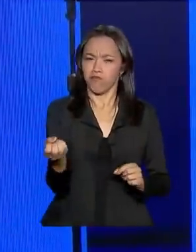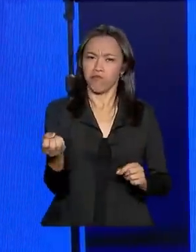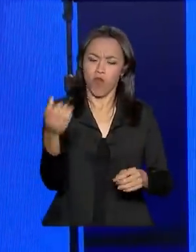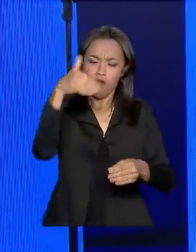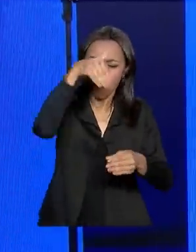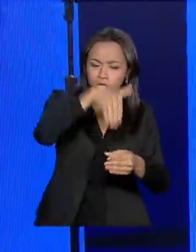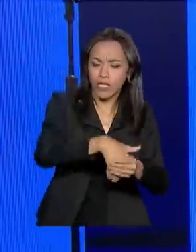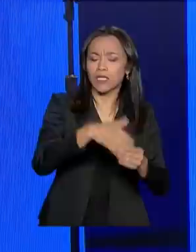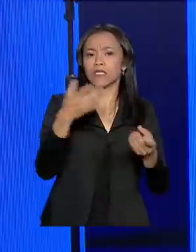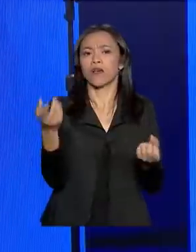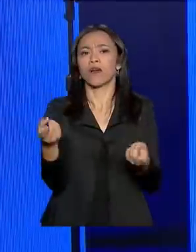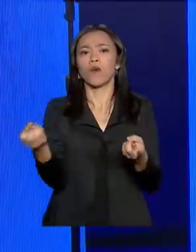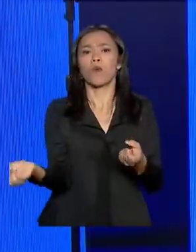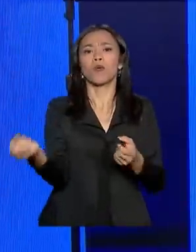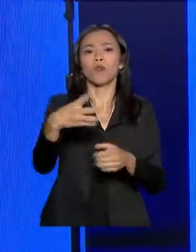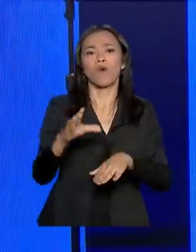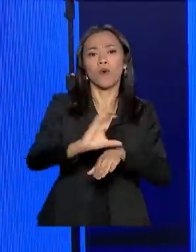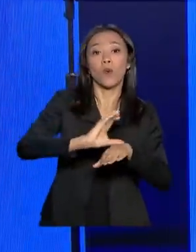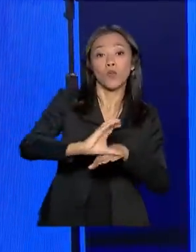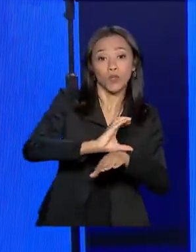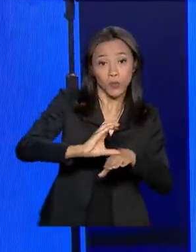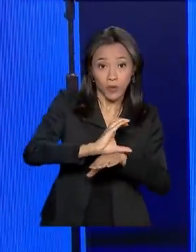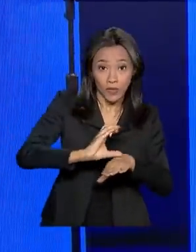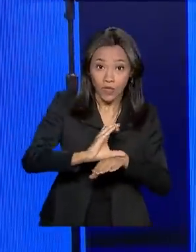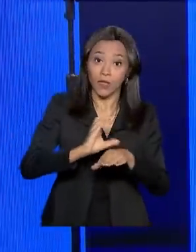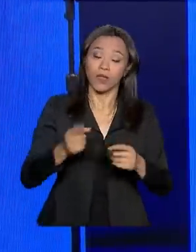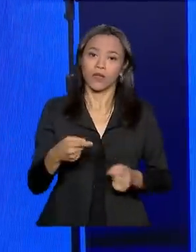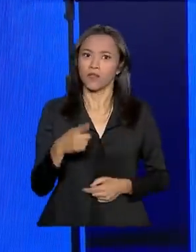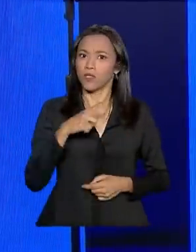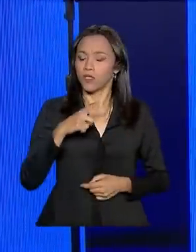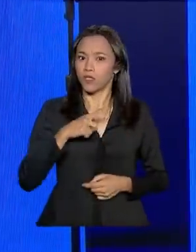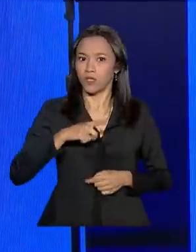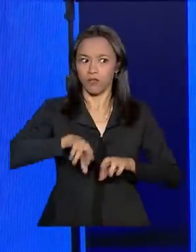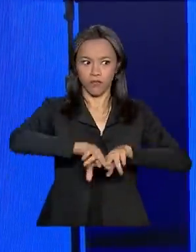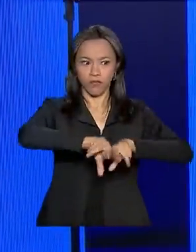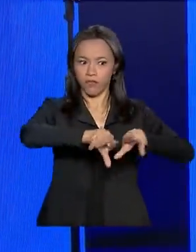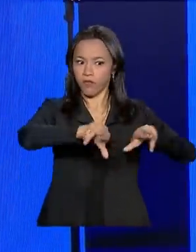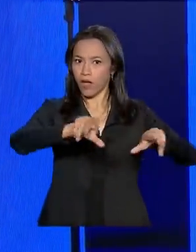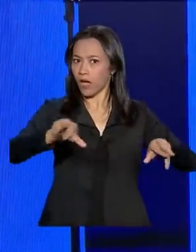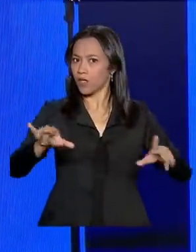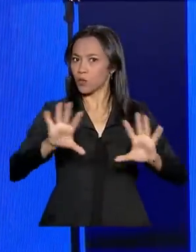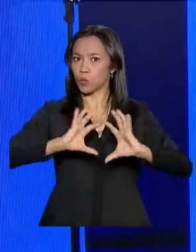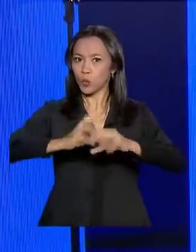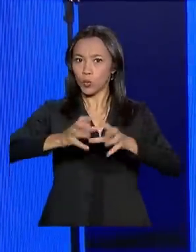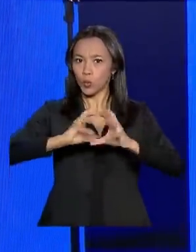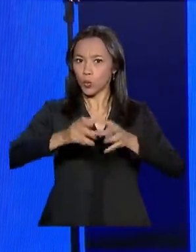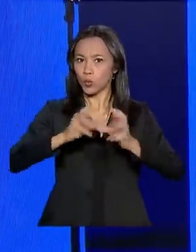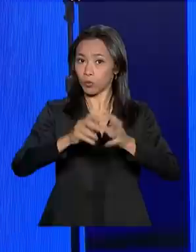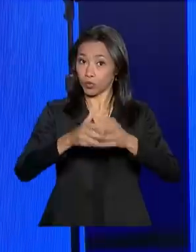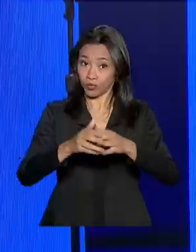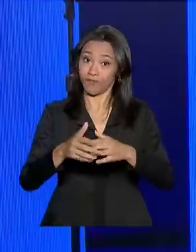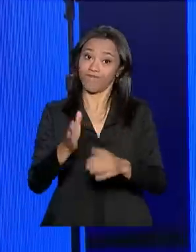fruto de uma nova Constituição, enfrentando lá um montão de gente de esquerda, mas